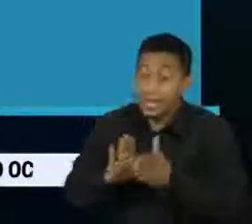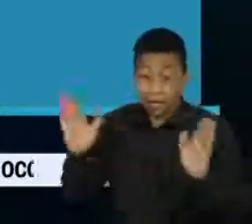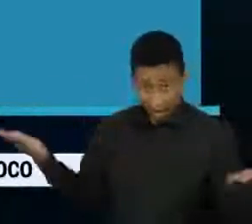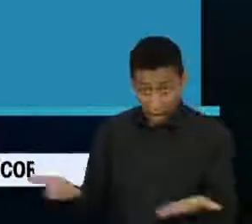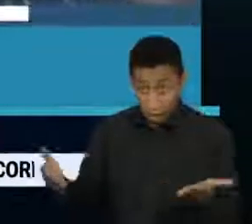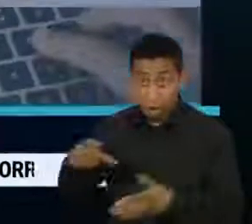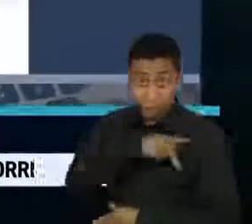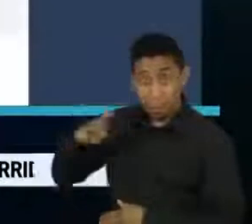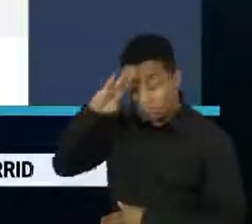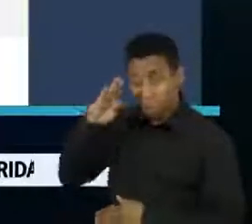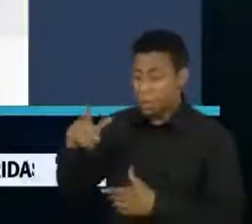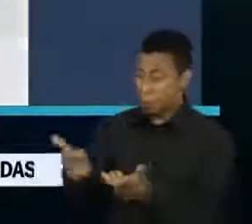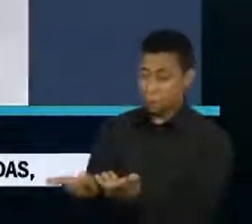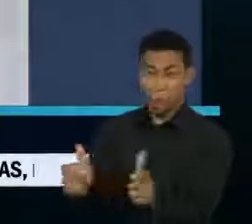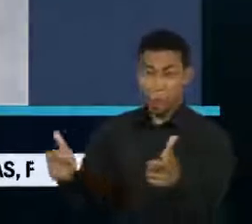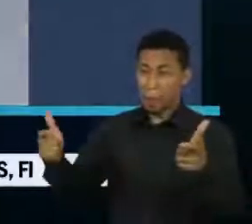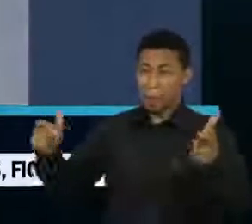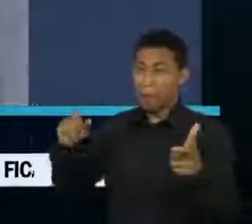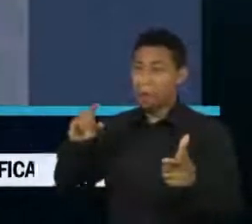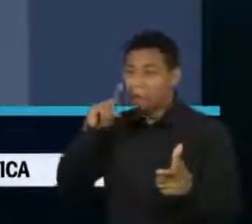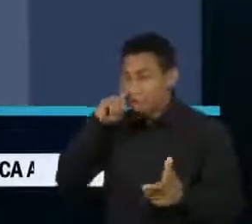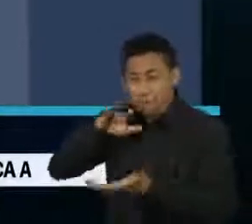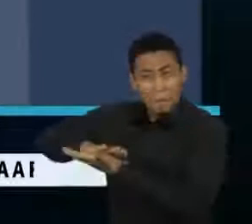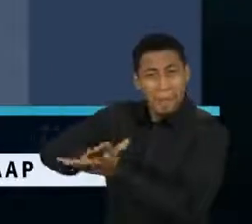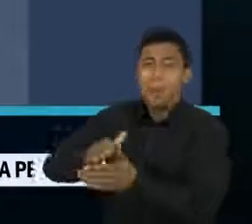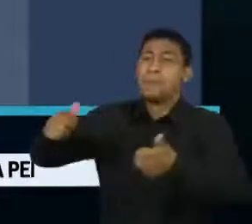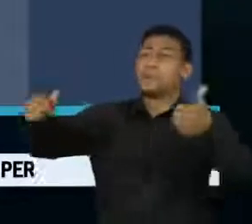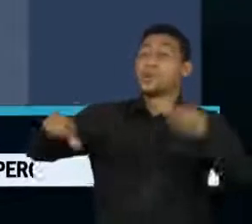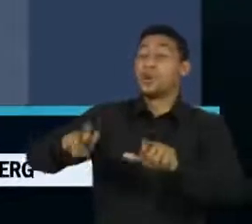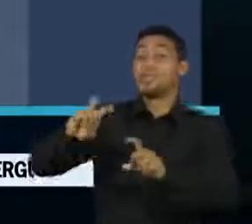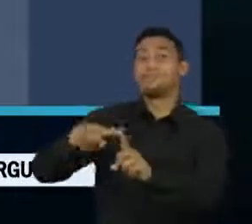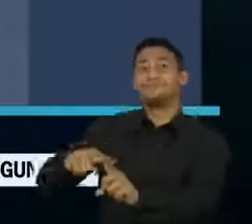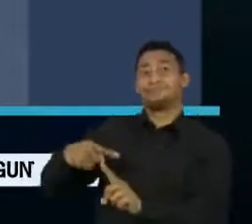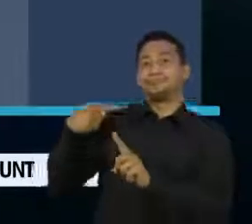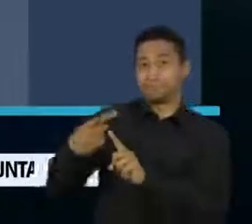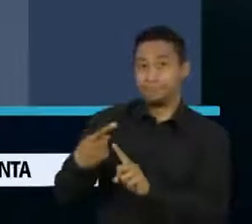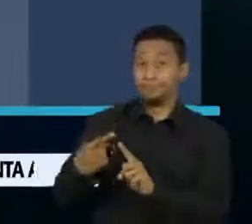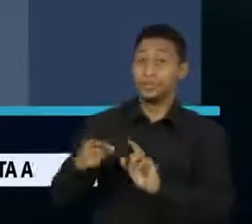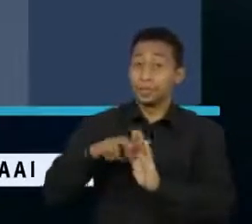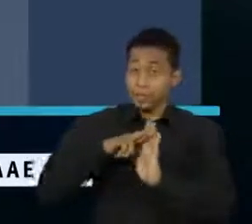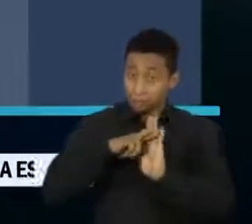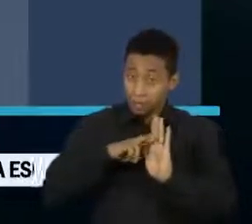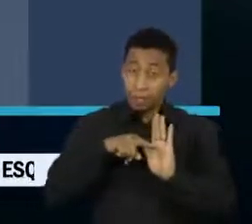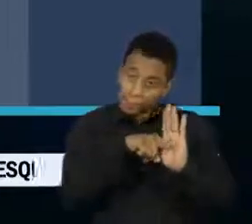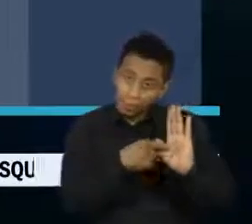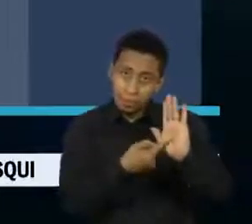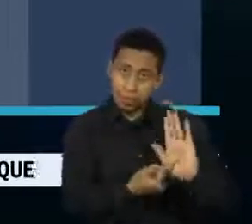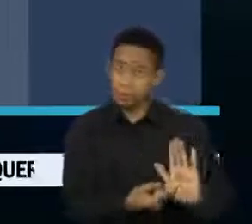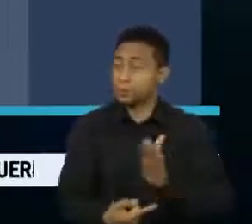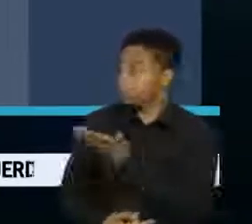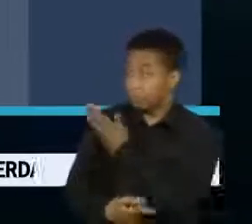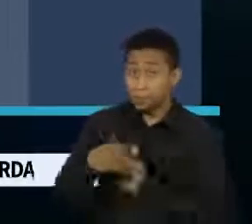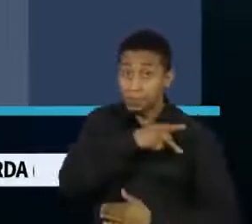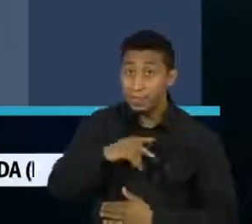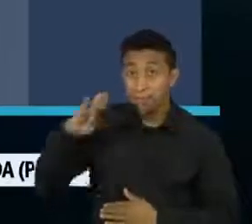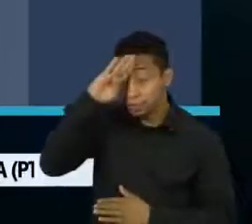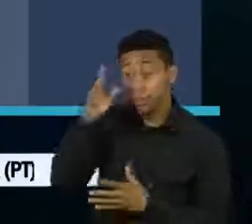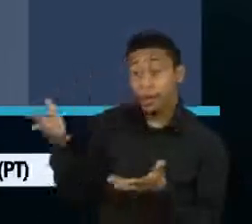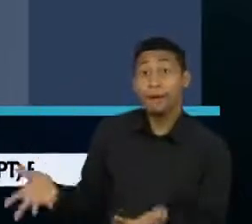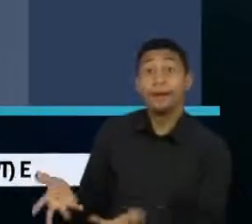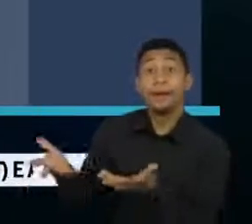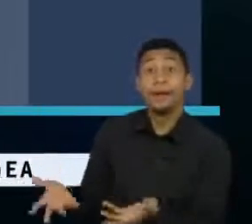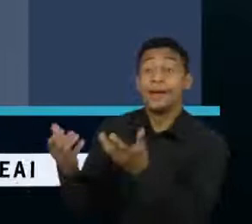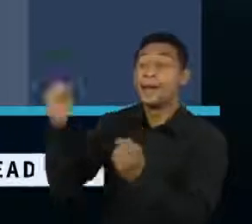A versão em português do texto de apresentação do relatório destaca que o governo Bolsonaro priorizou as indústrias